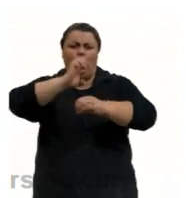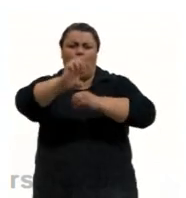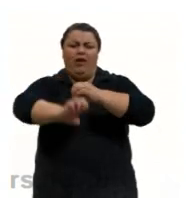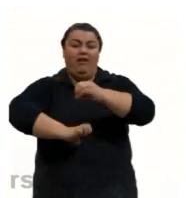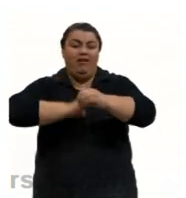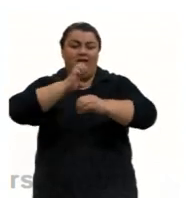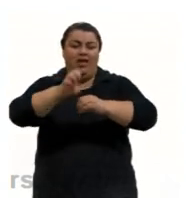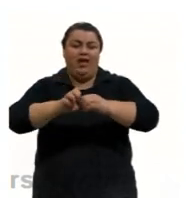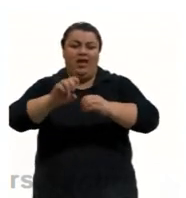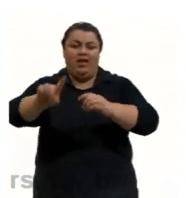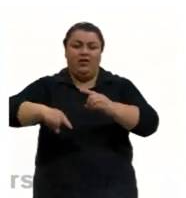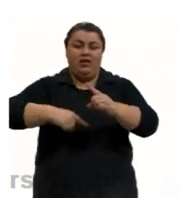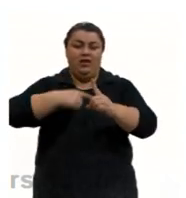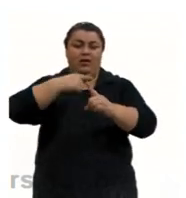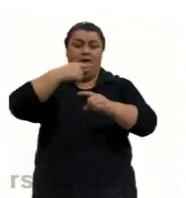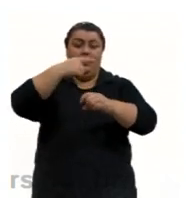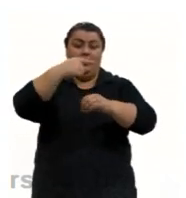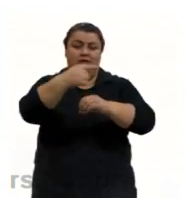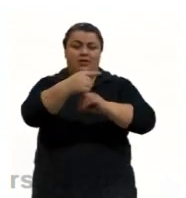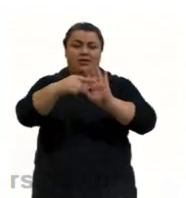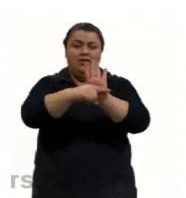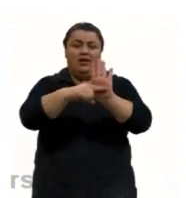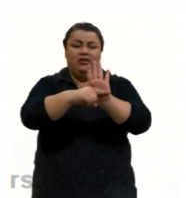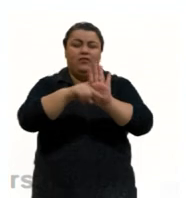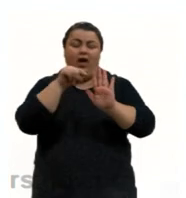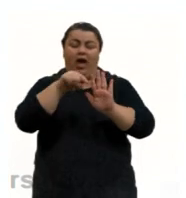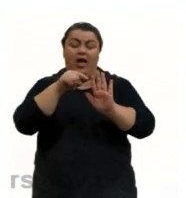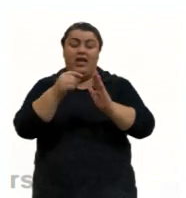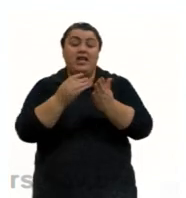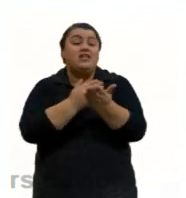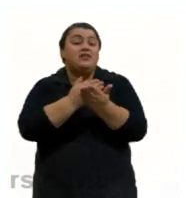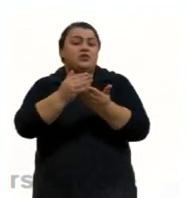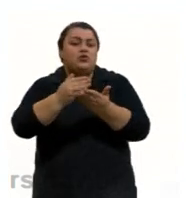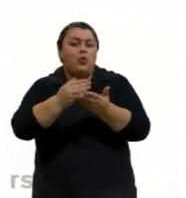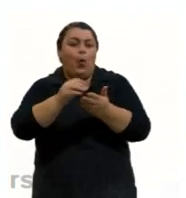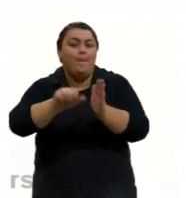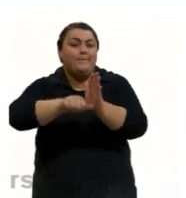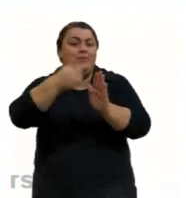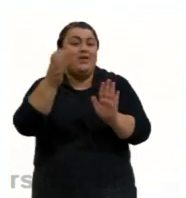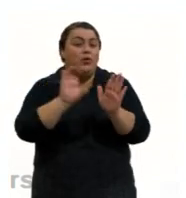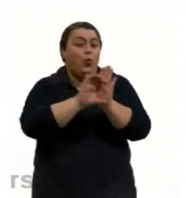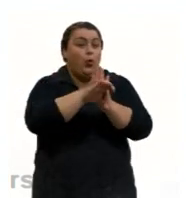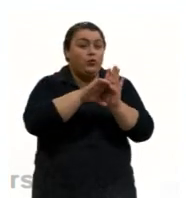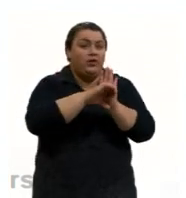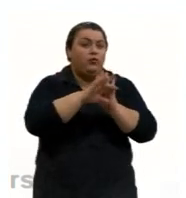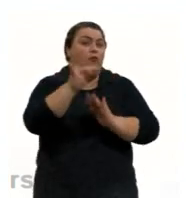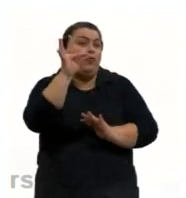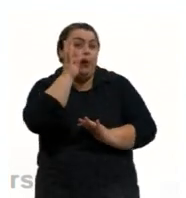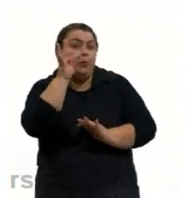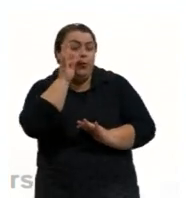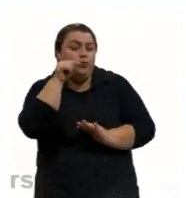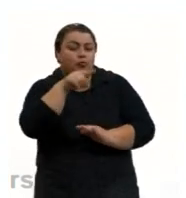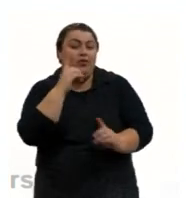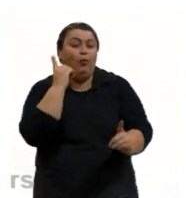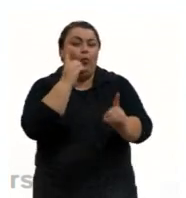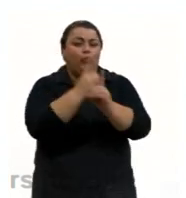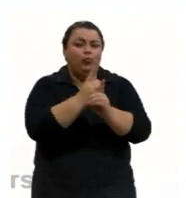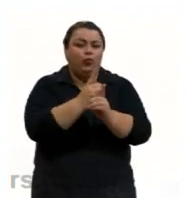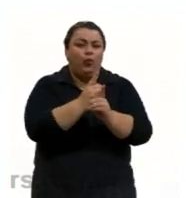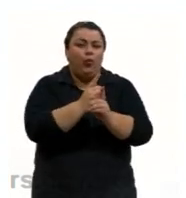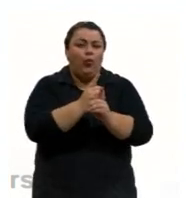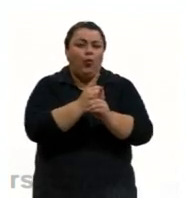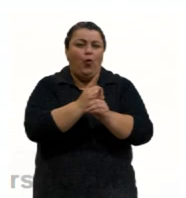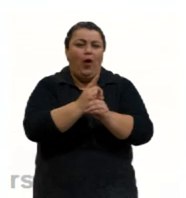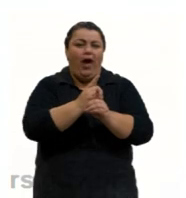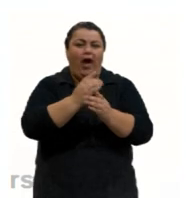negativas. Daí já surgiu o primeiro conceito de elétron. Foi Thomson que descobriu a partícula elétrica